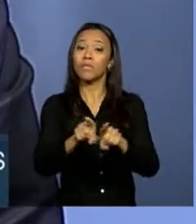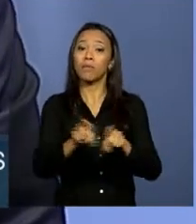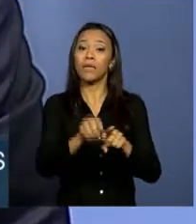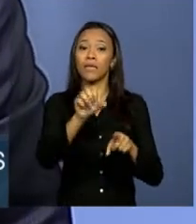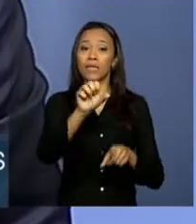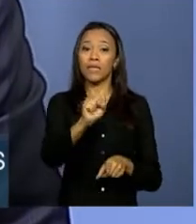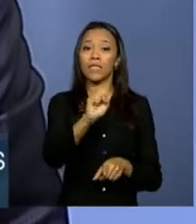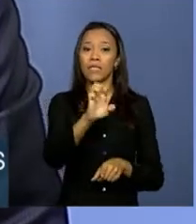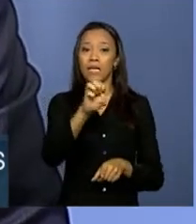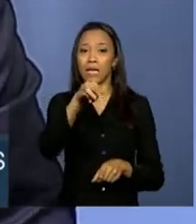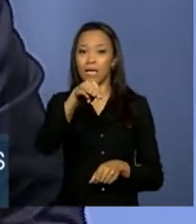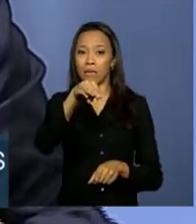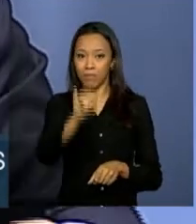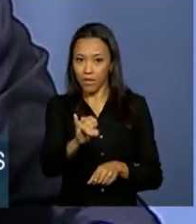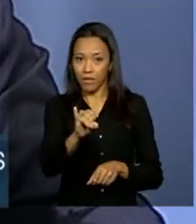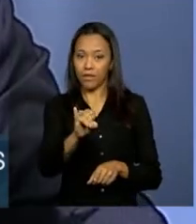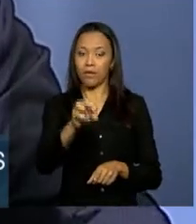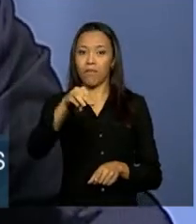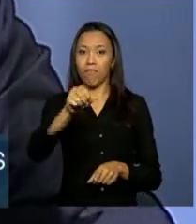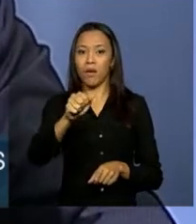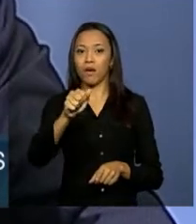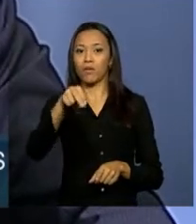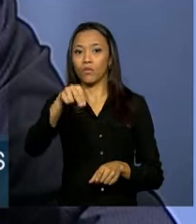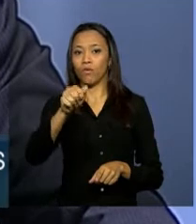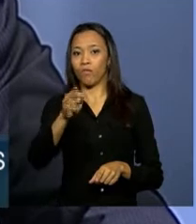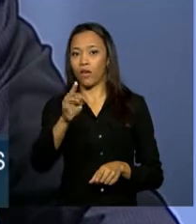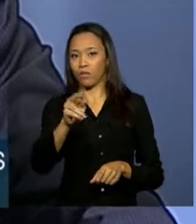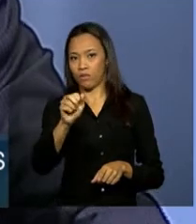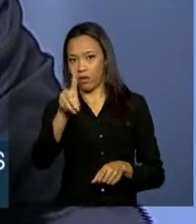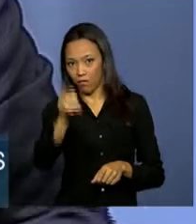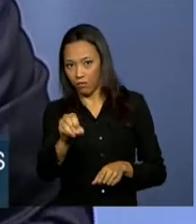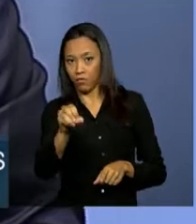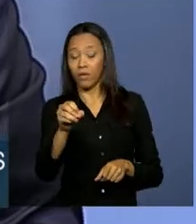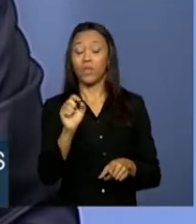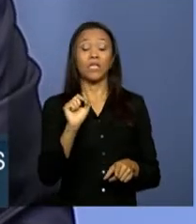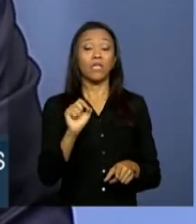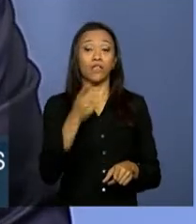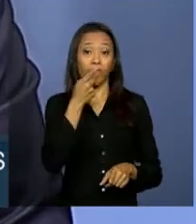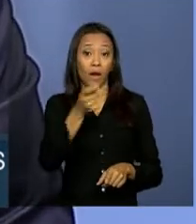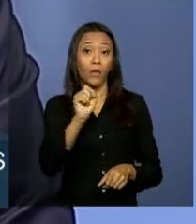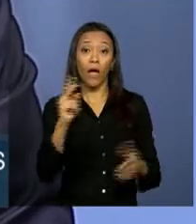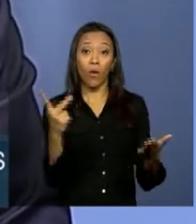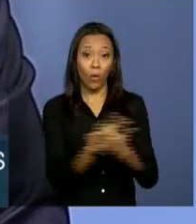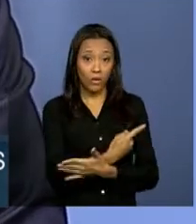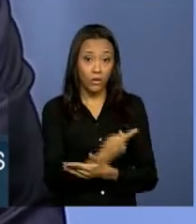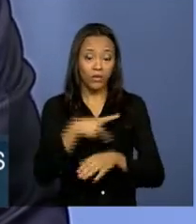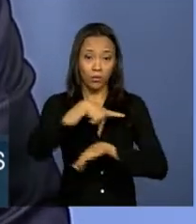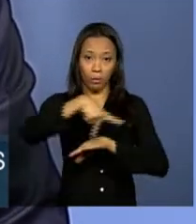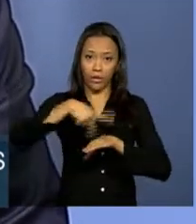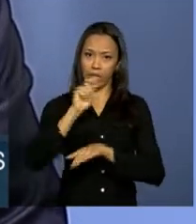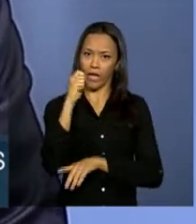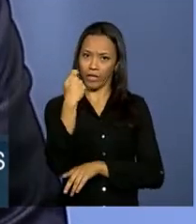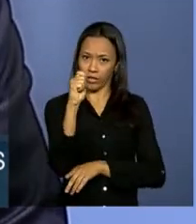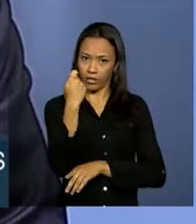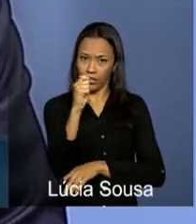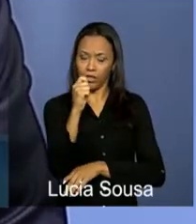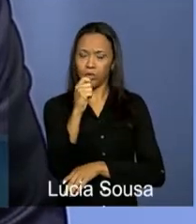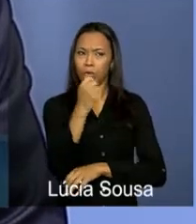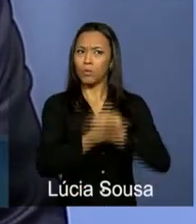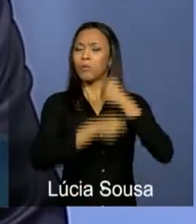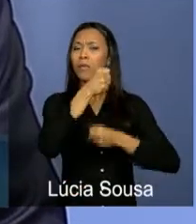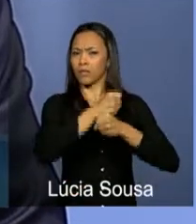E quero ainda registrar que, dada a retração que ocorreu no mercado argentino, os Estados Unidos, no ano passado,